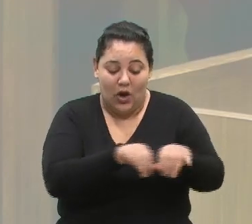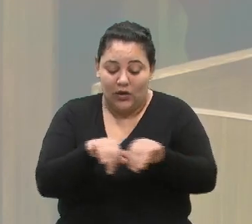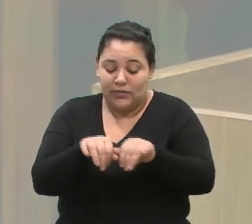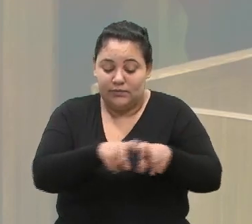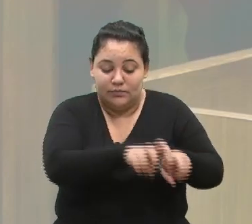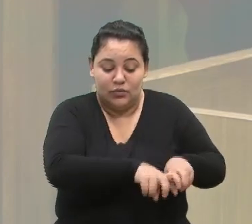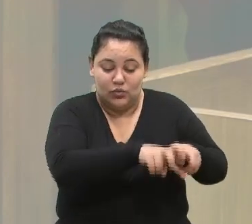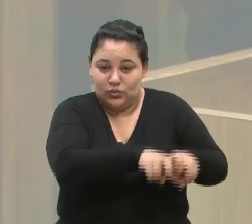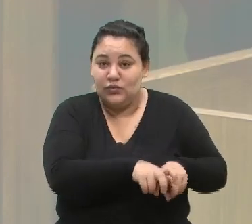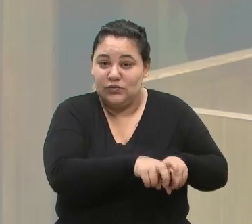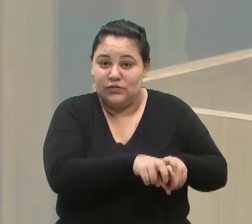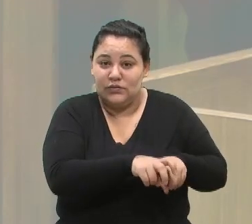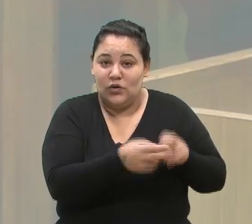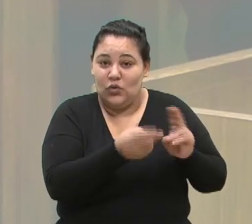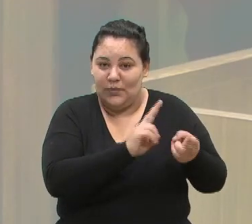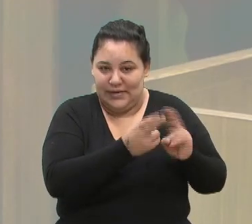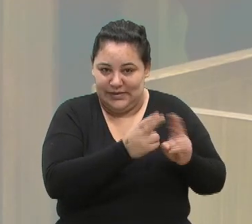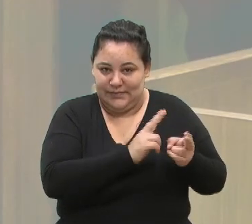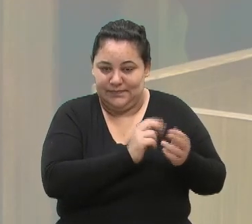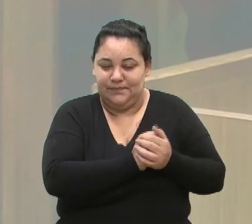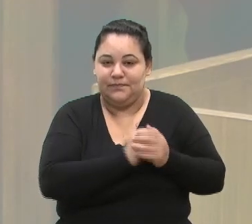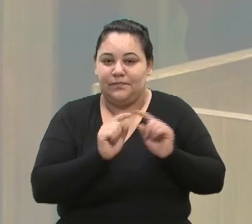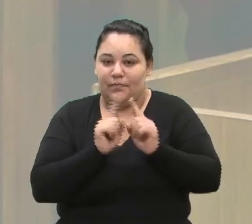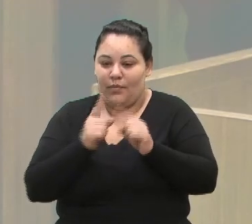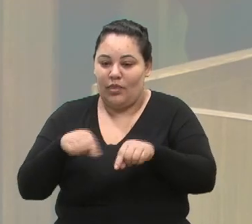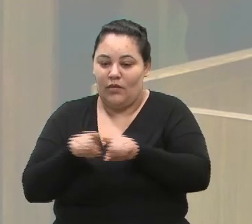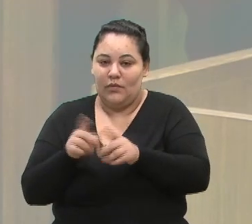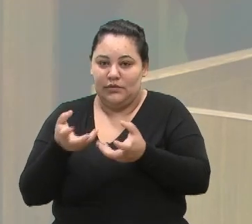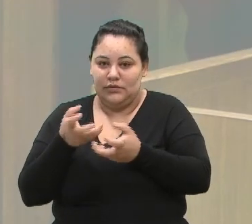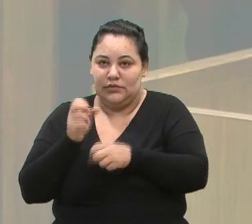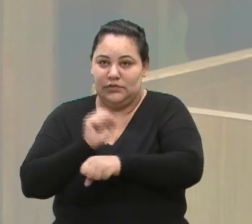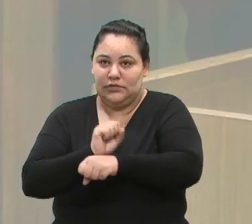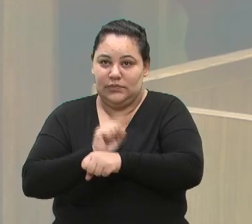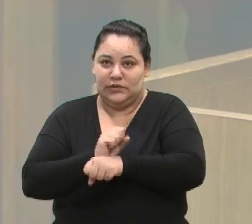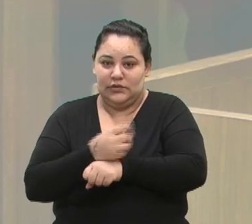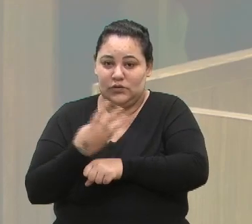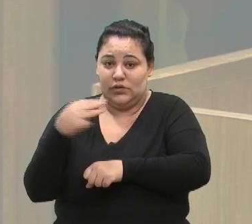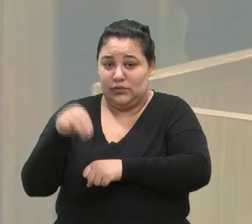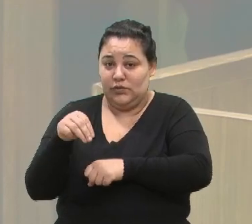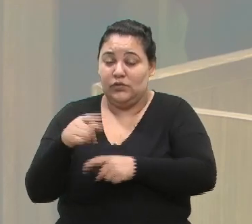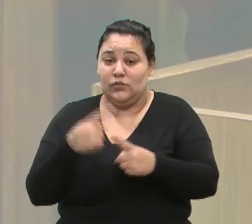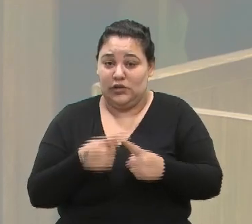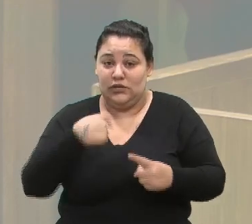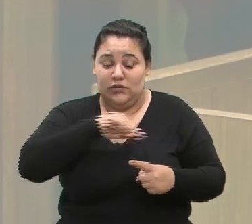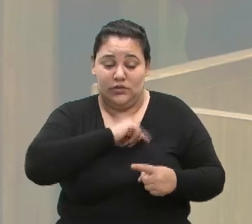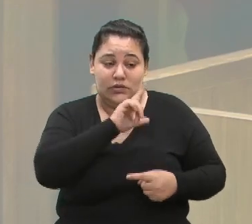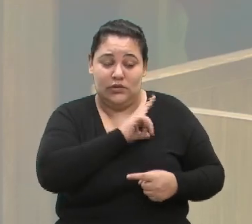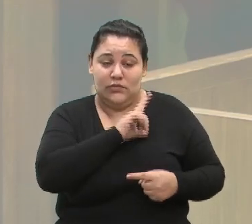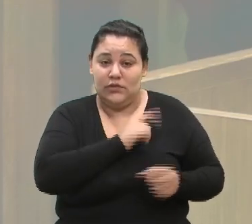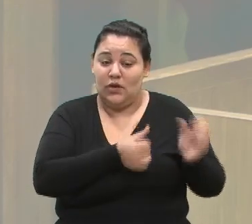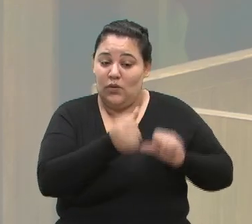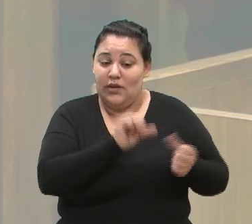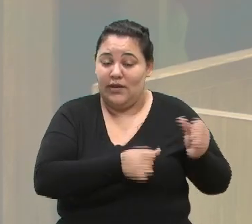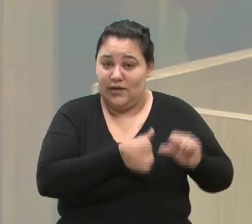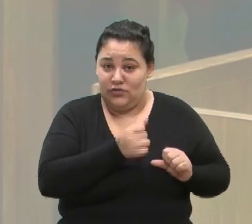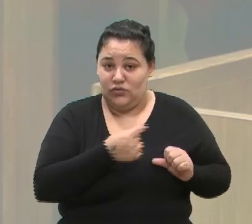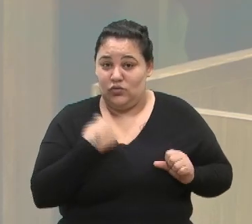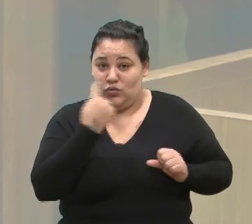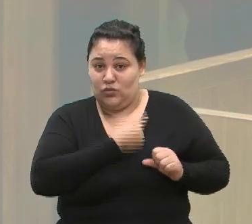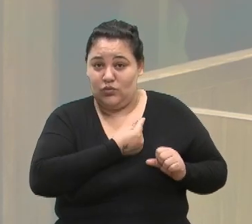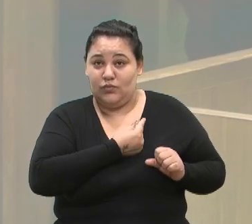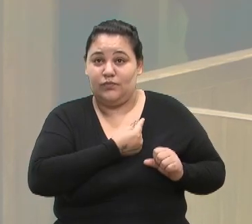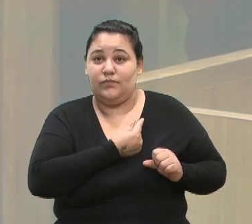eu que quis deixar o último tempo aqui dos quatro minutos, até porque nós temos qualificado no nosso